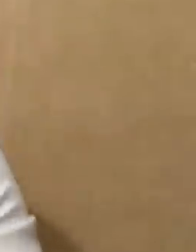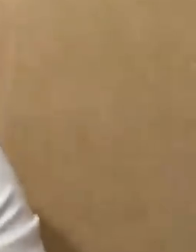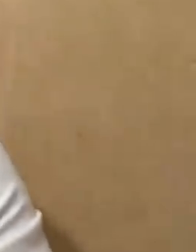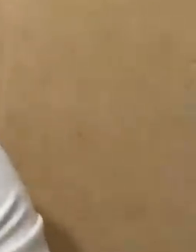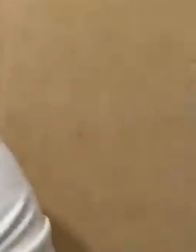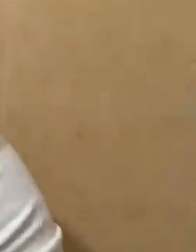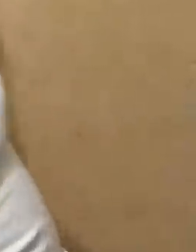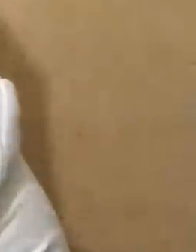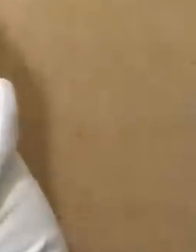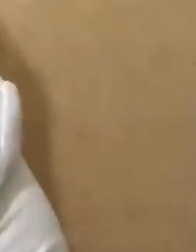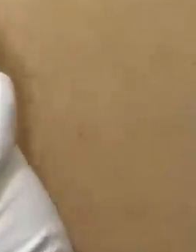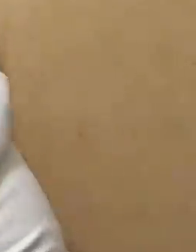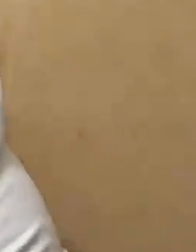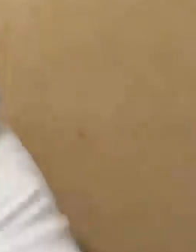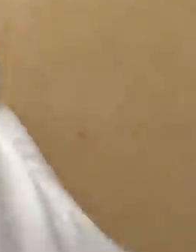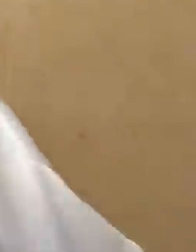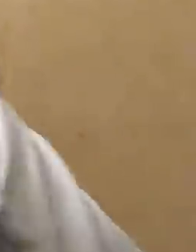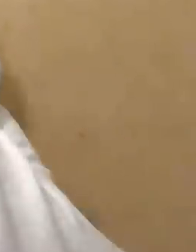comunicacional.